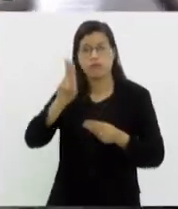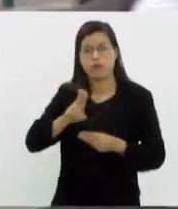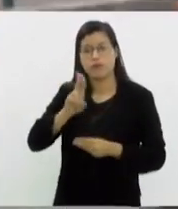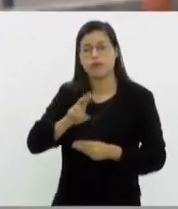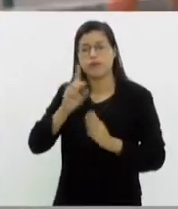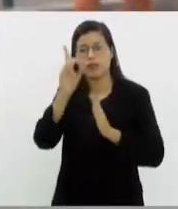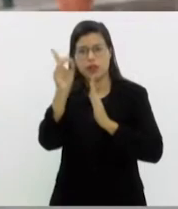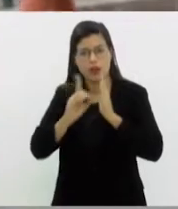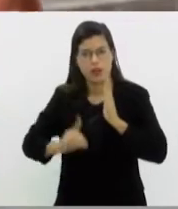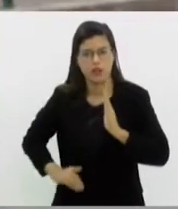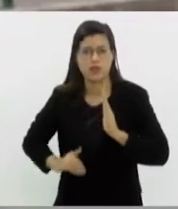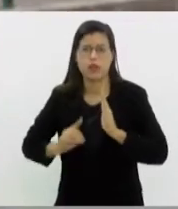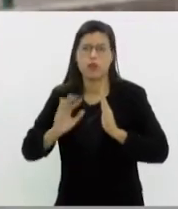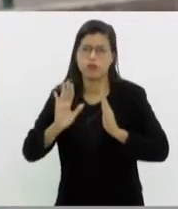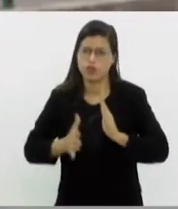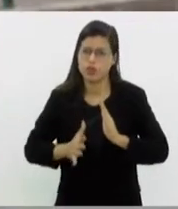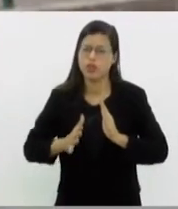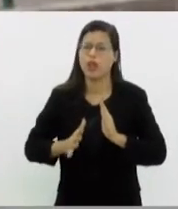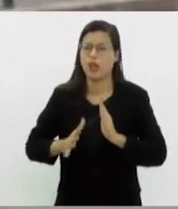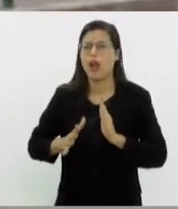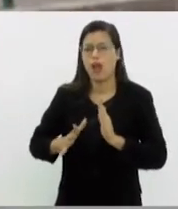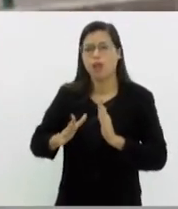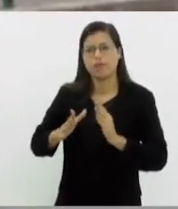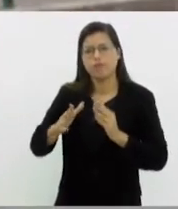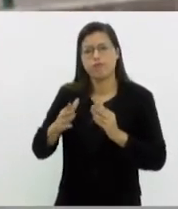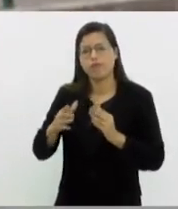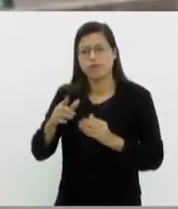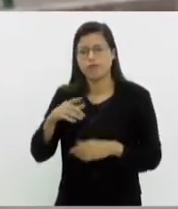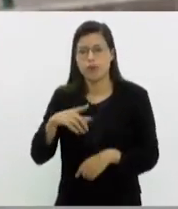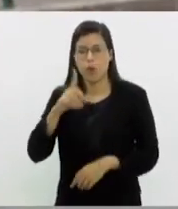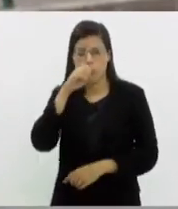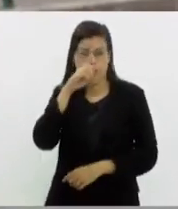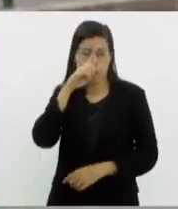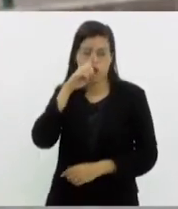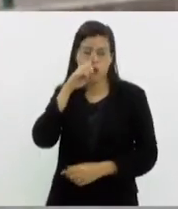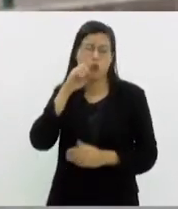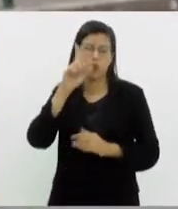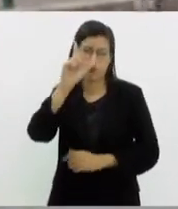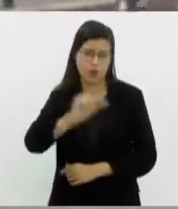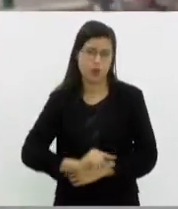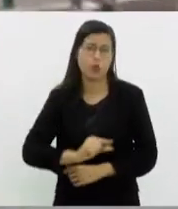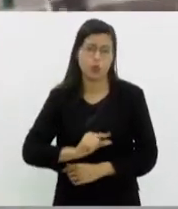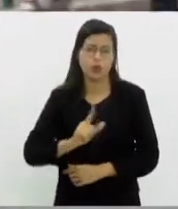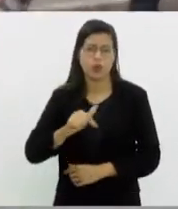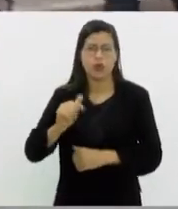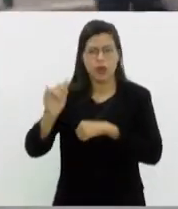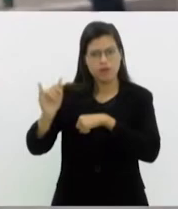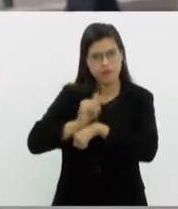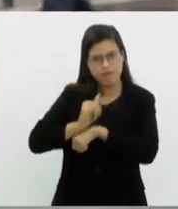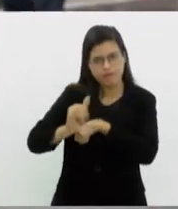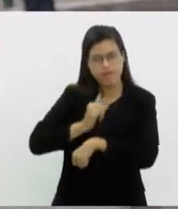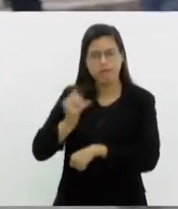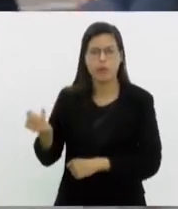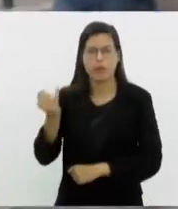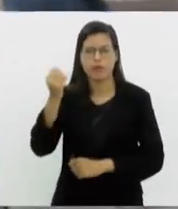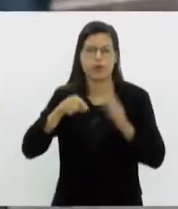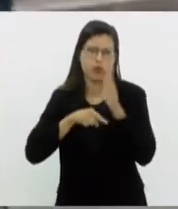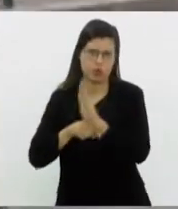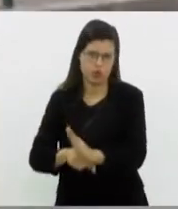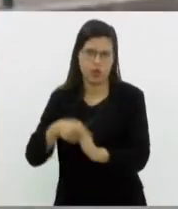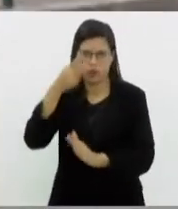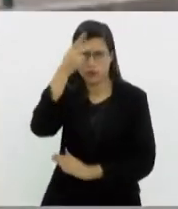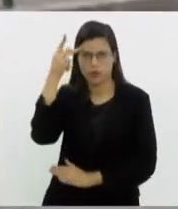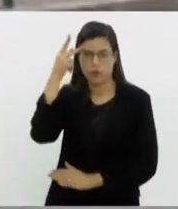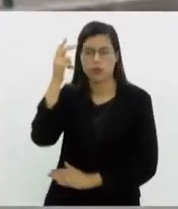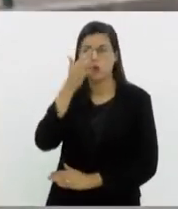chance de você cair na malha reduz drasticamente. Então, é importante, uma ferramenta importante para auxiliar o contribuinte. E nesse momento